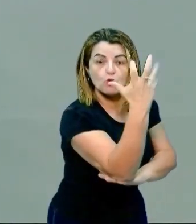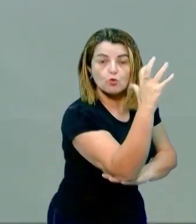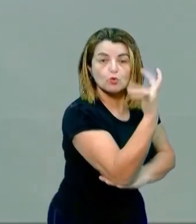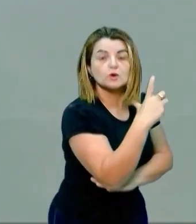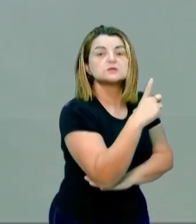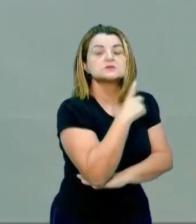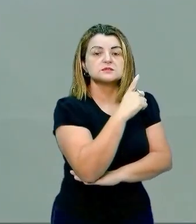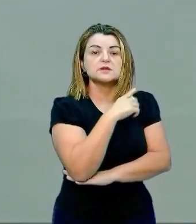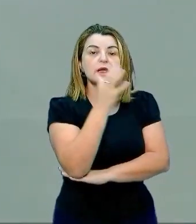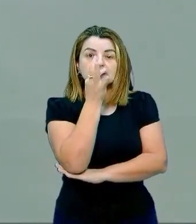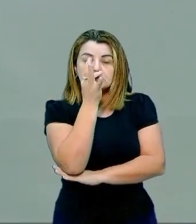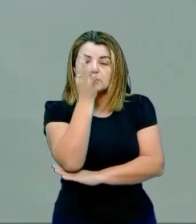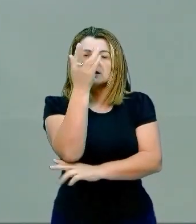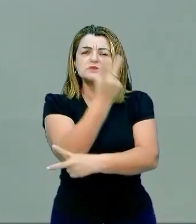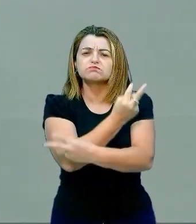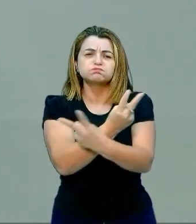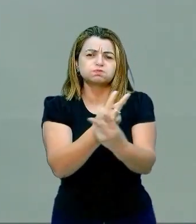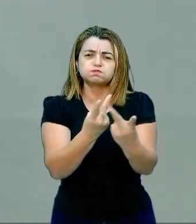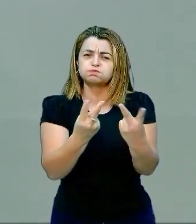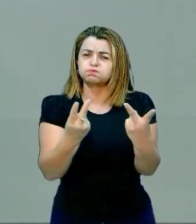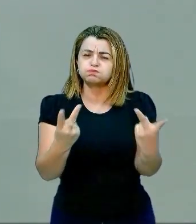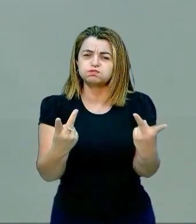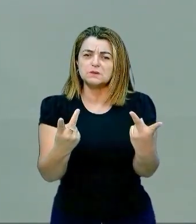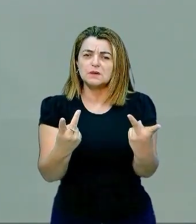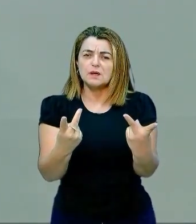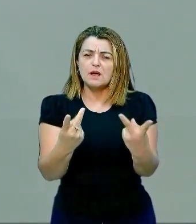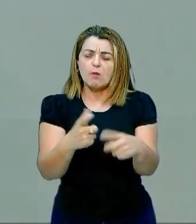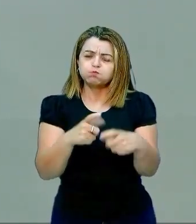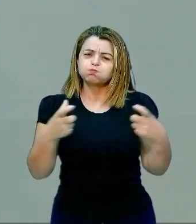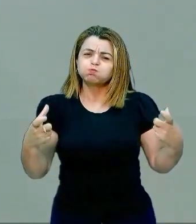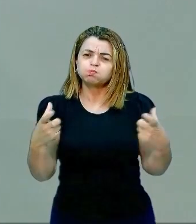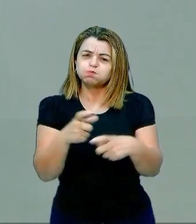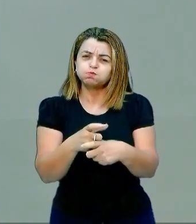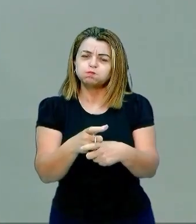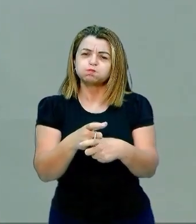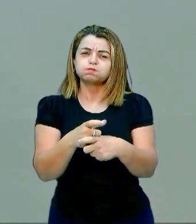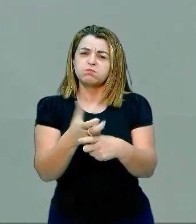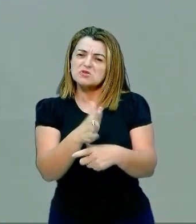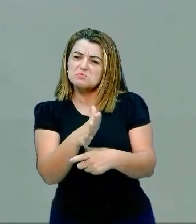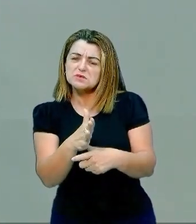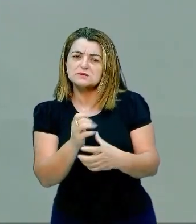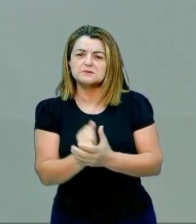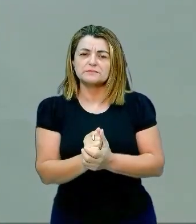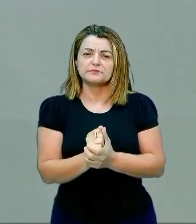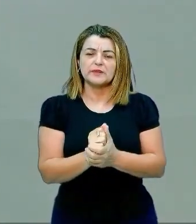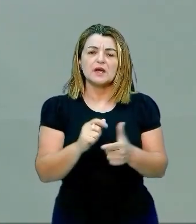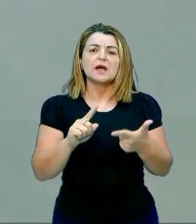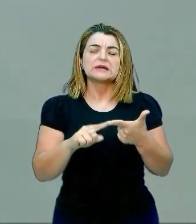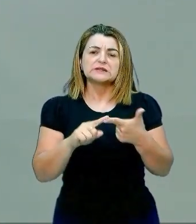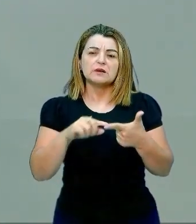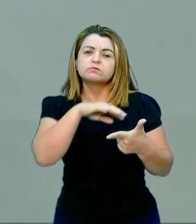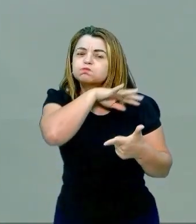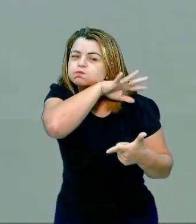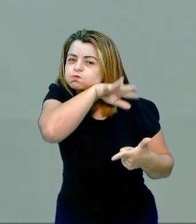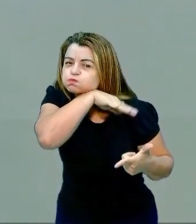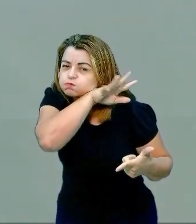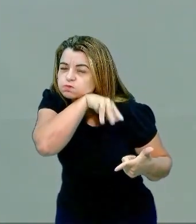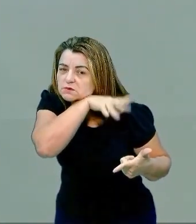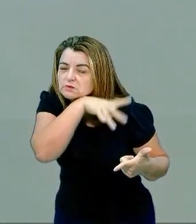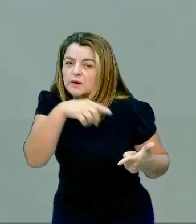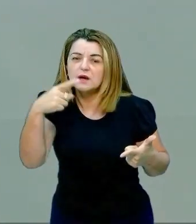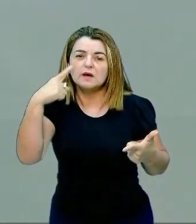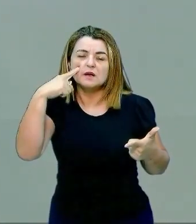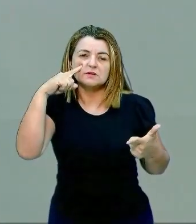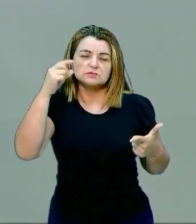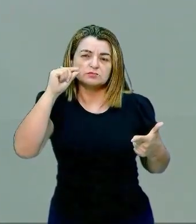plantas de pequeno porte, de grande porte, médio, tem os animais, os roedores, tem